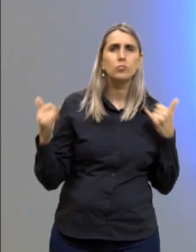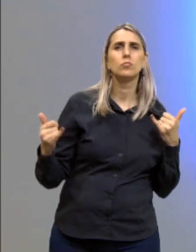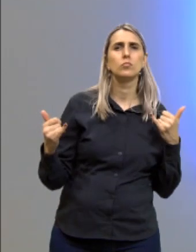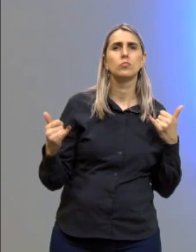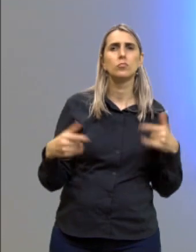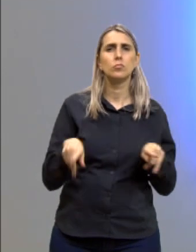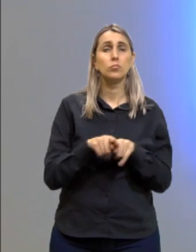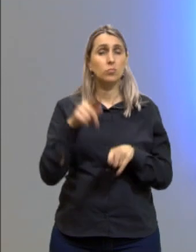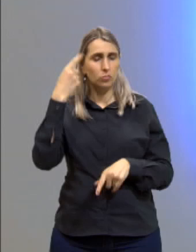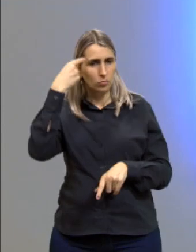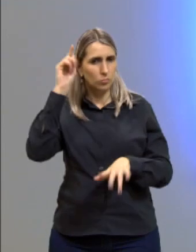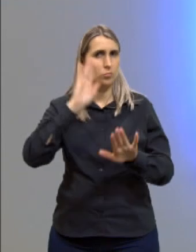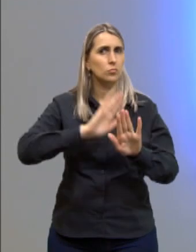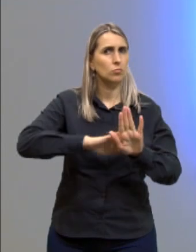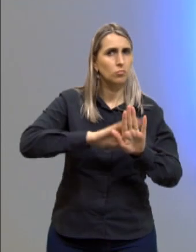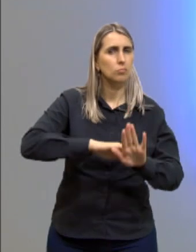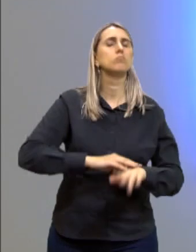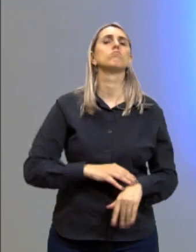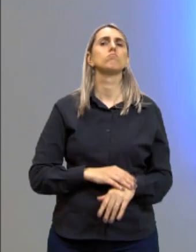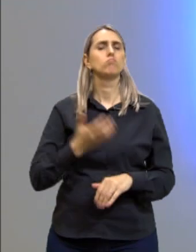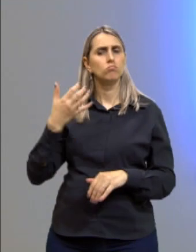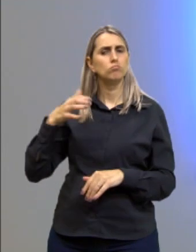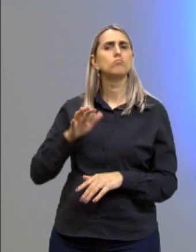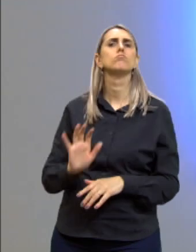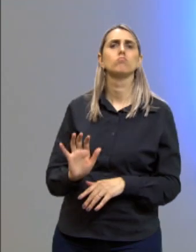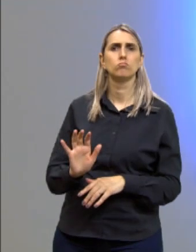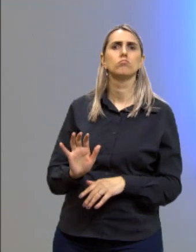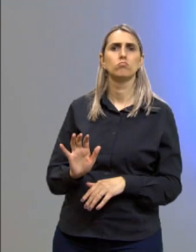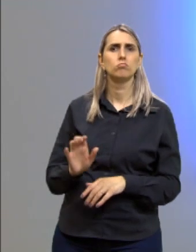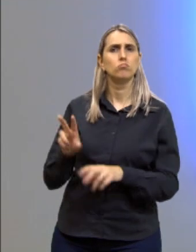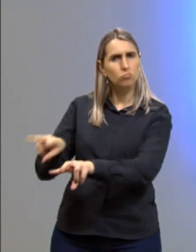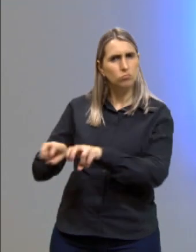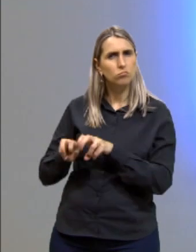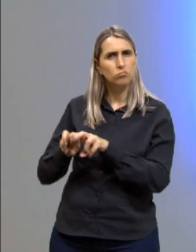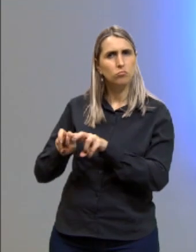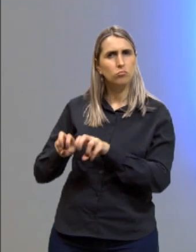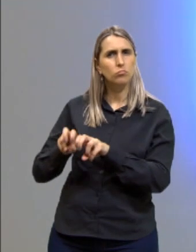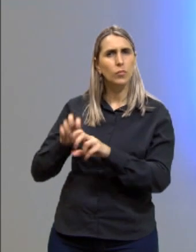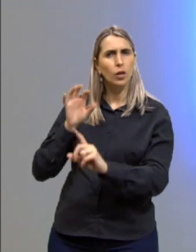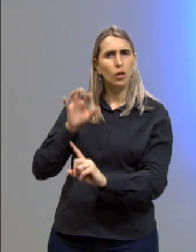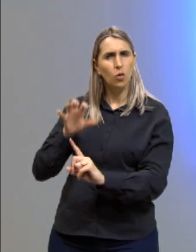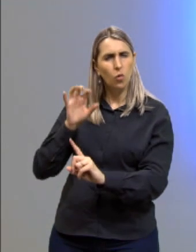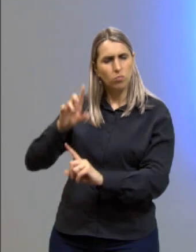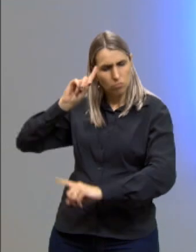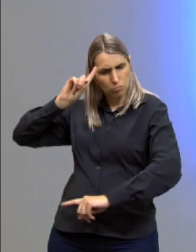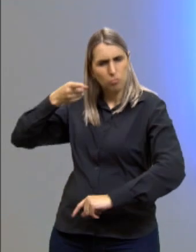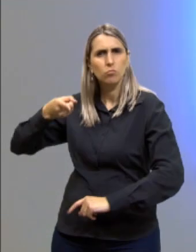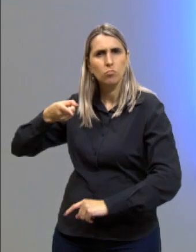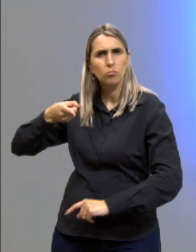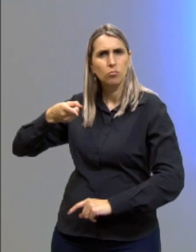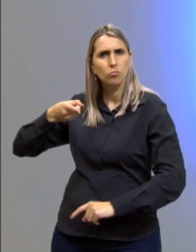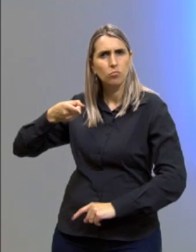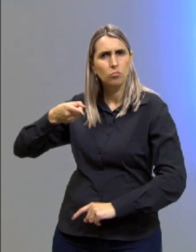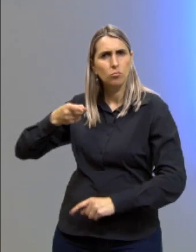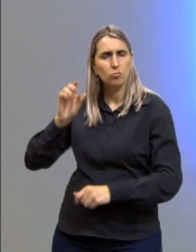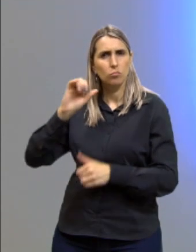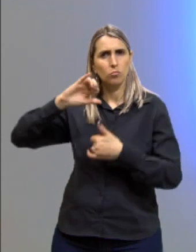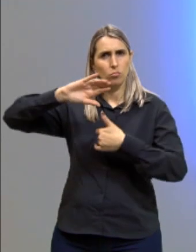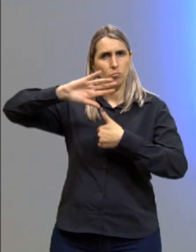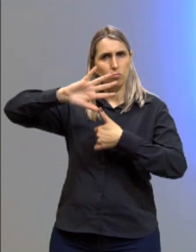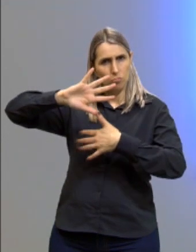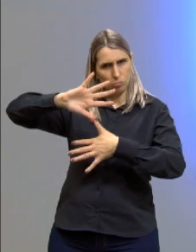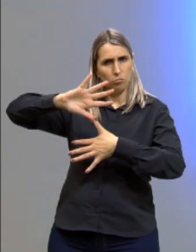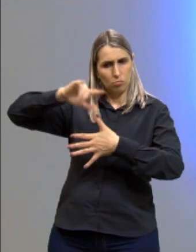de ideologias contra a exploração e o autoritarismo no continente americano.